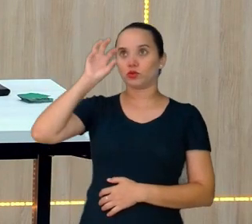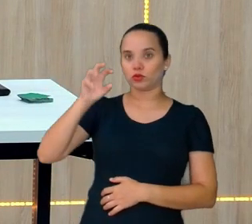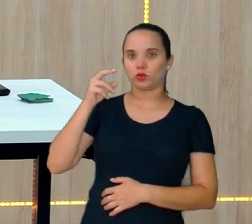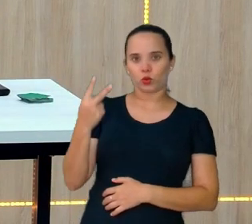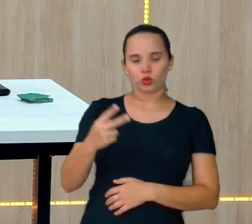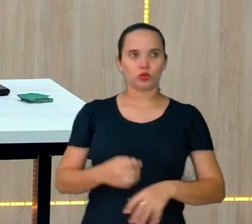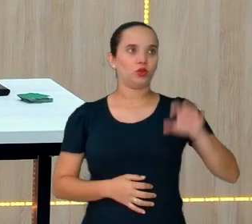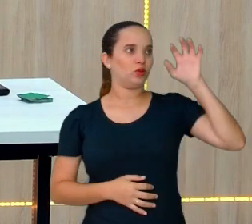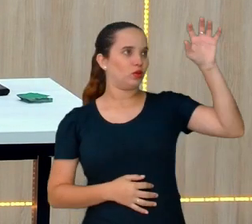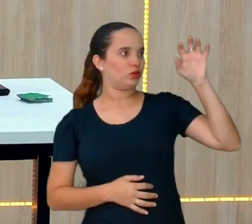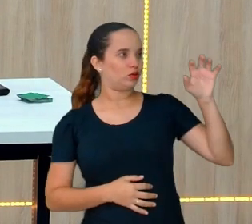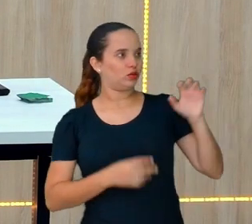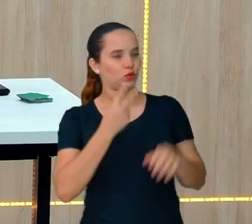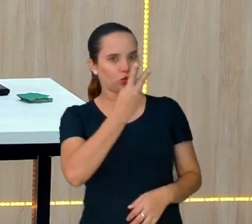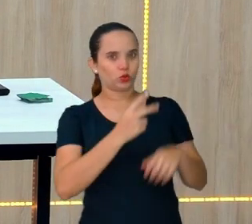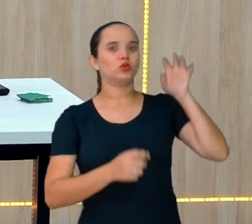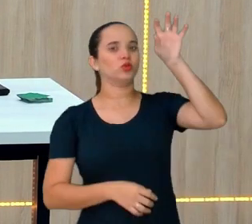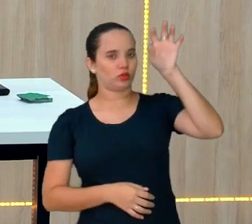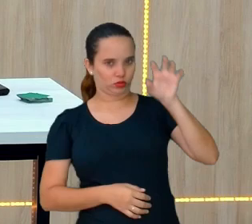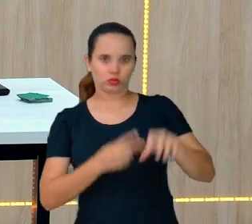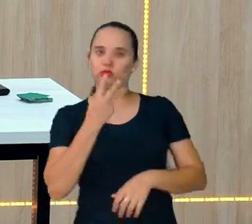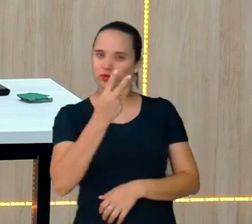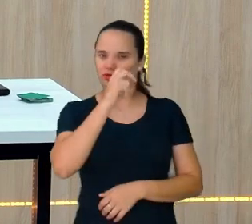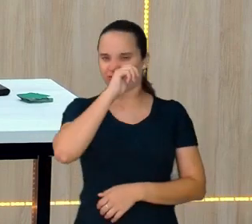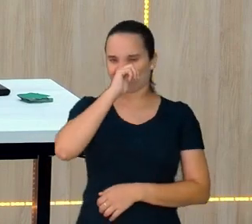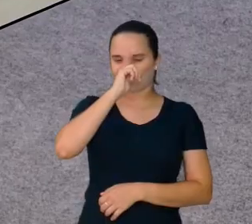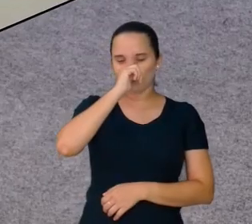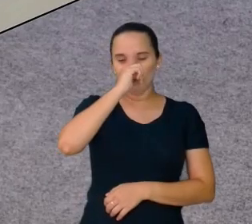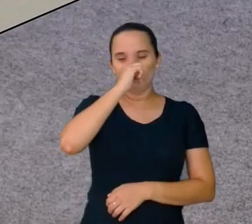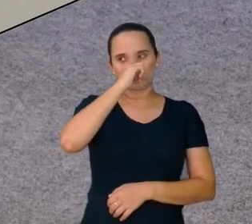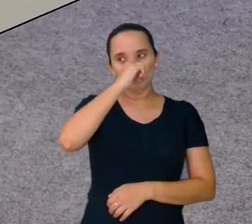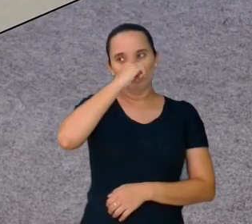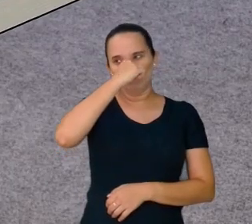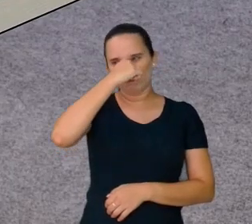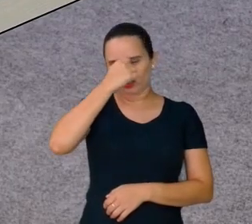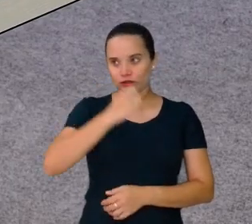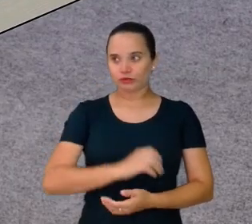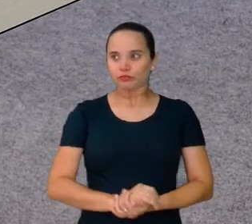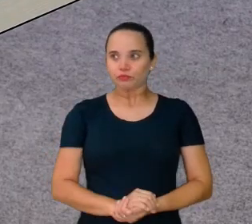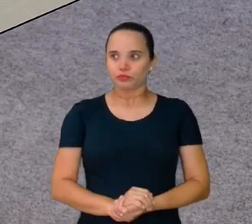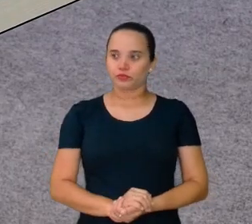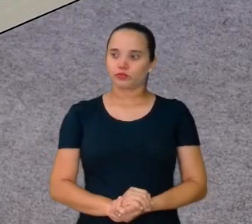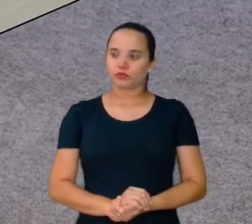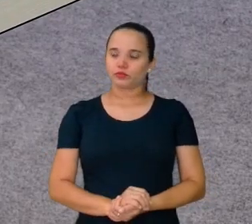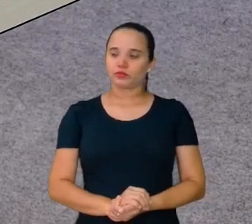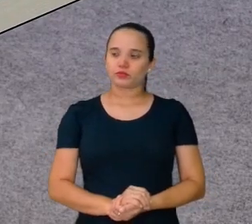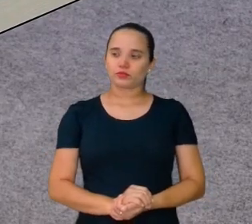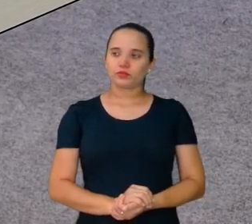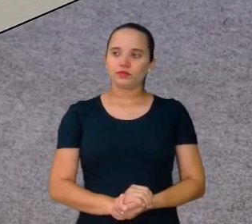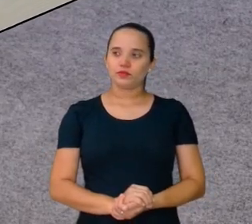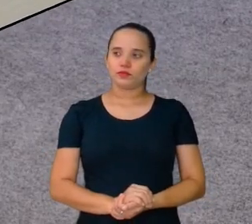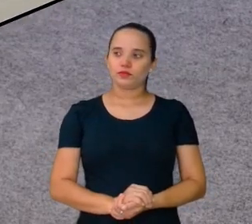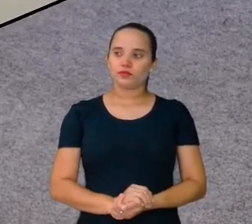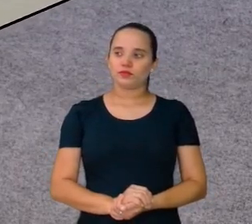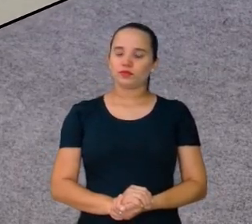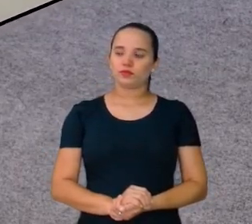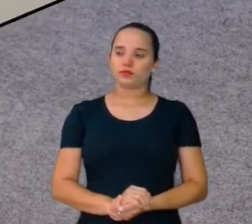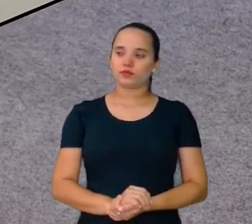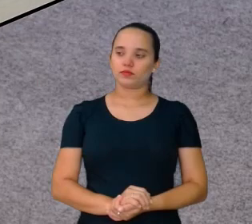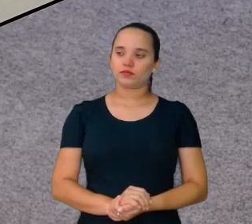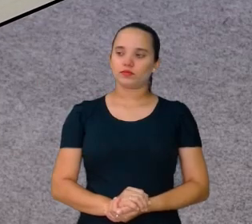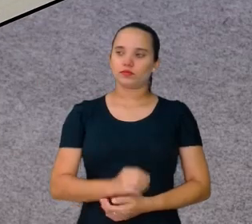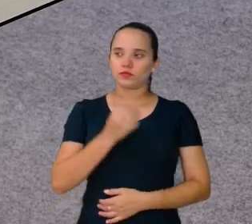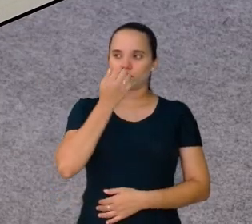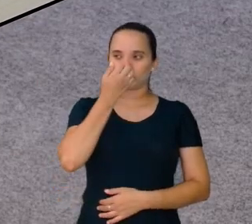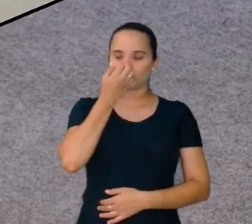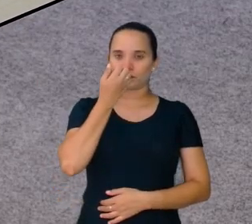Este lado tem 2. Traz para a mesa, por favor. Certo? E este lado tem 2. Então eu